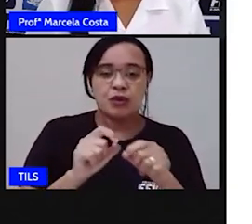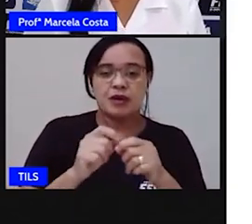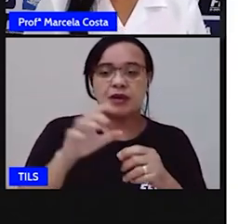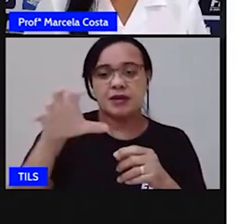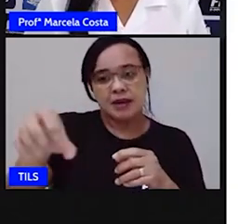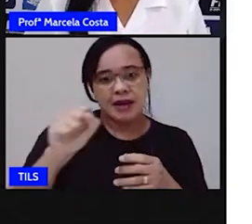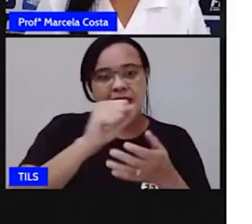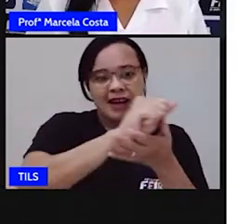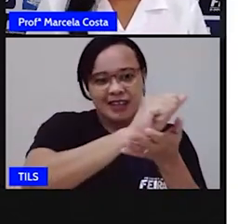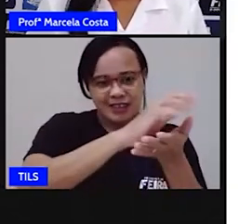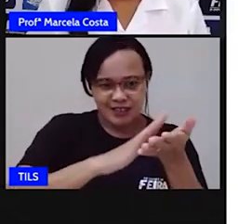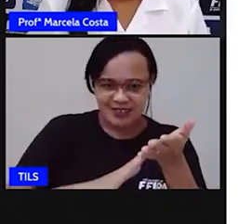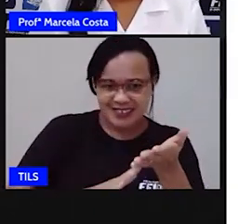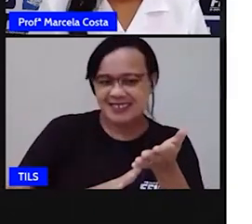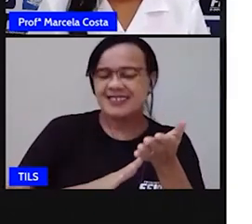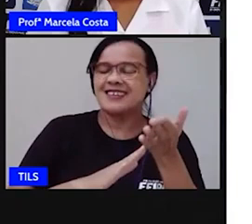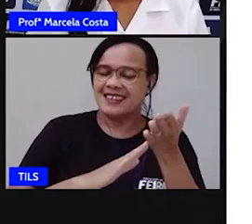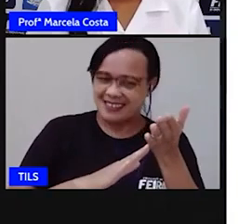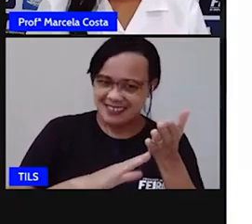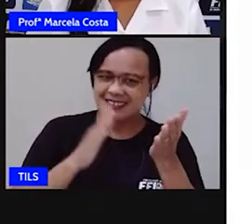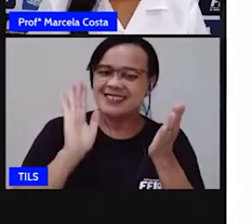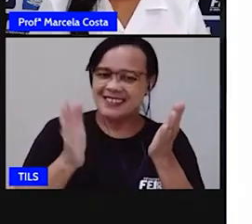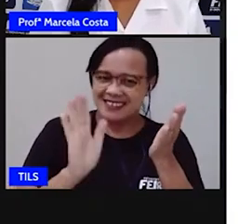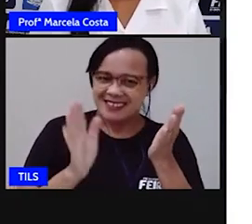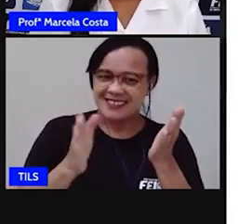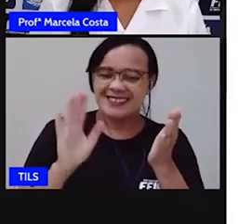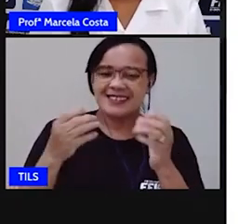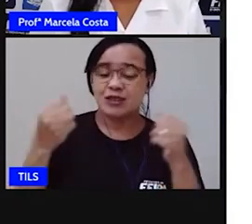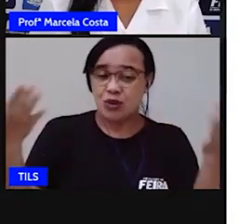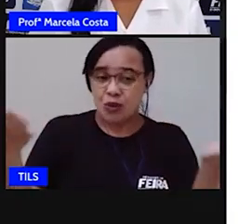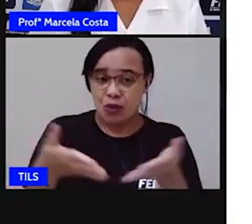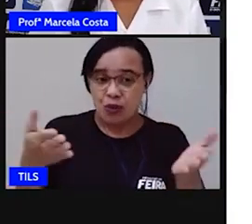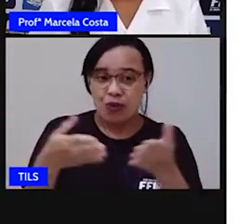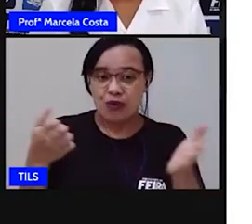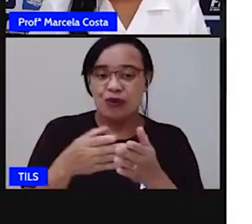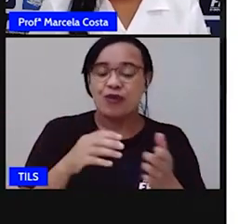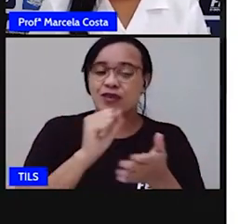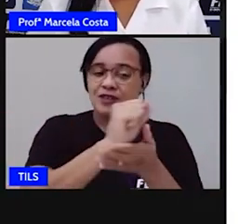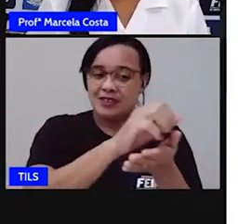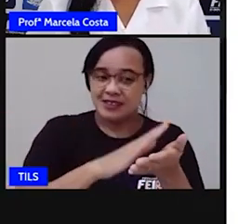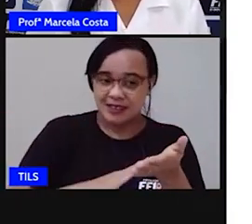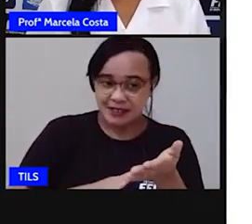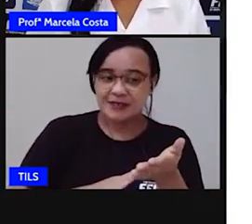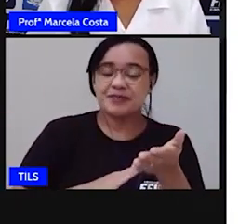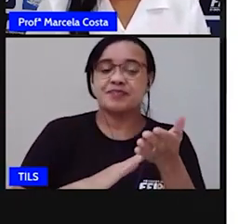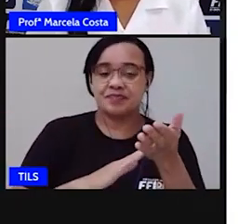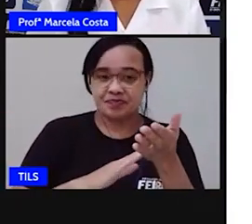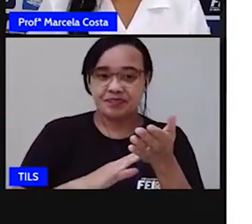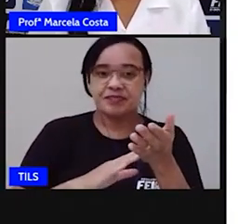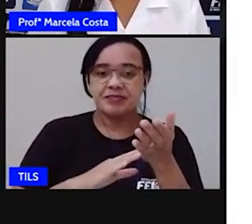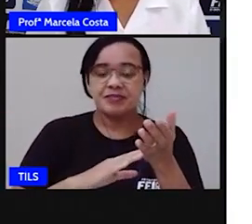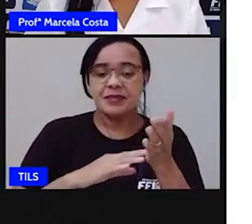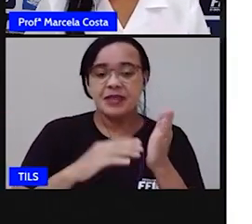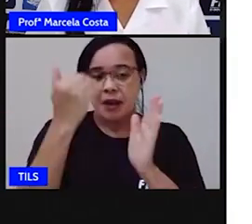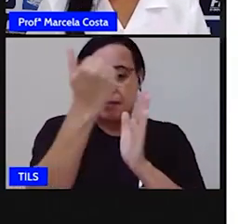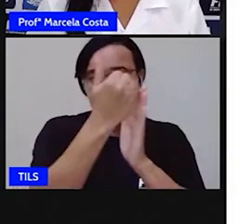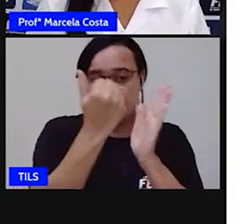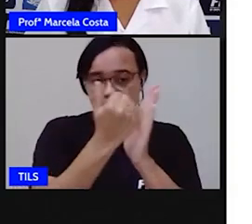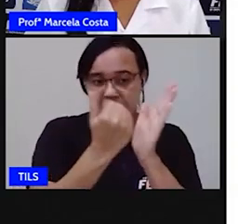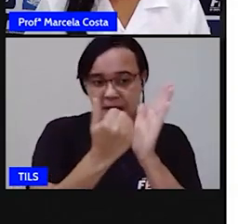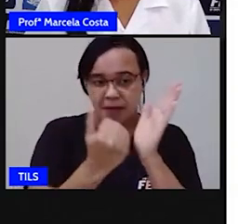para te dar a atividade que a gente vai utilizar hoje. Aquela atividade de listas,